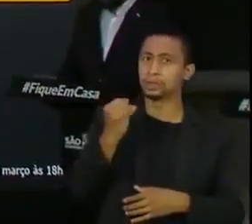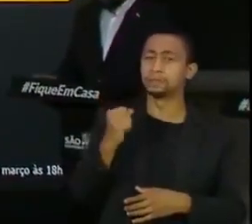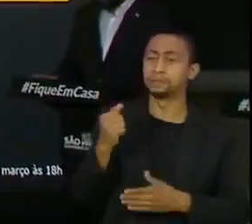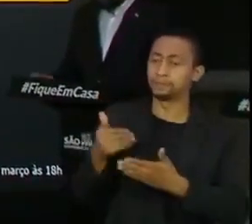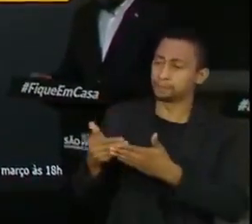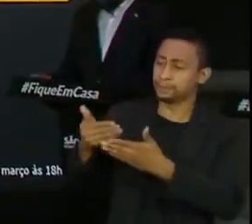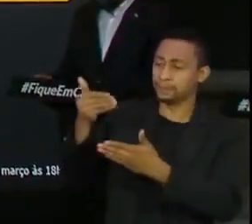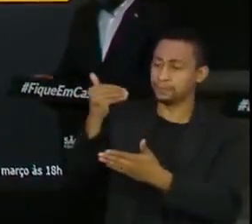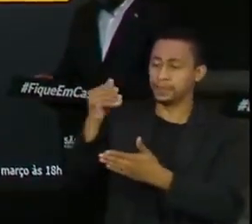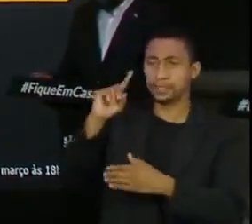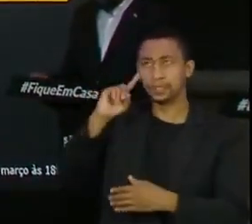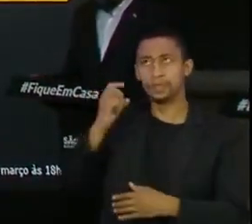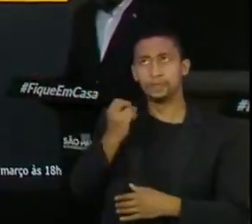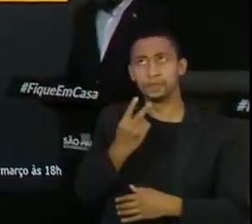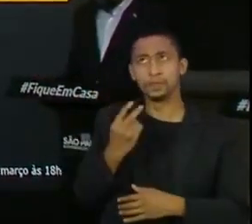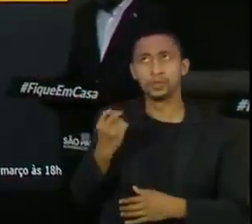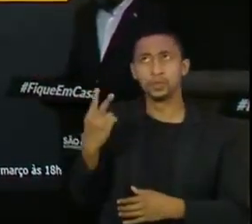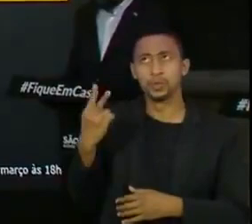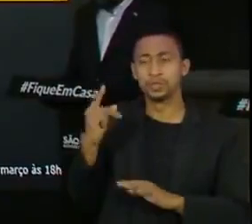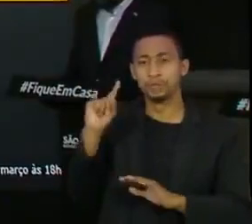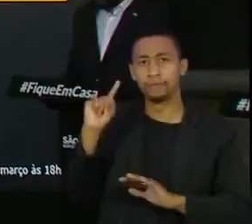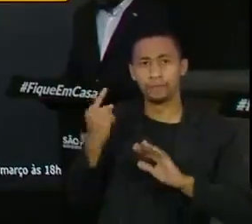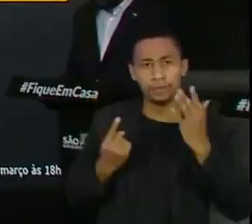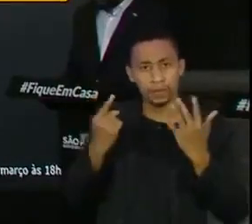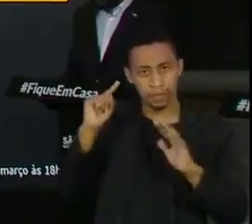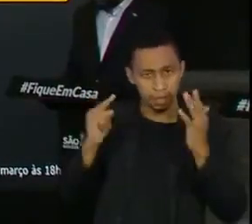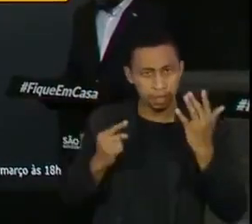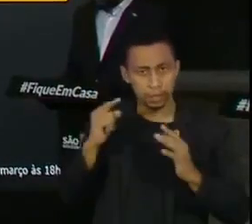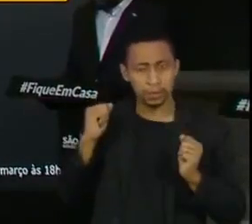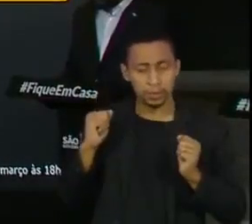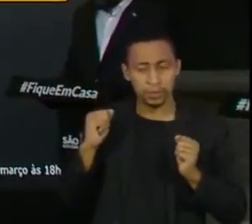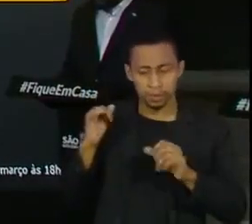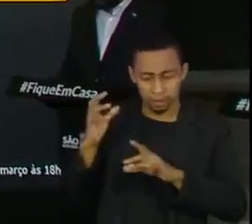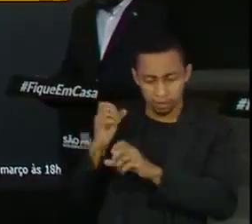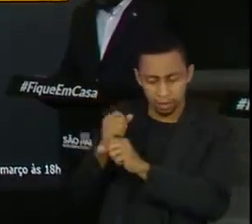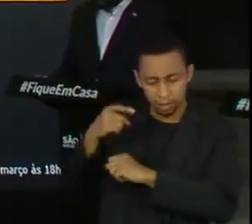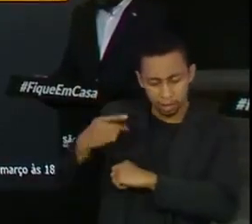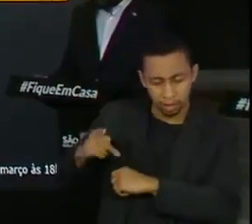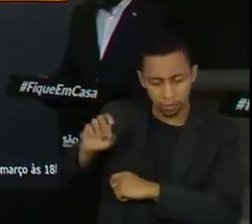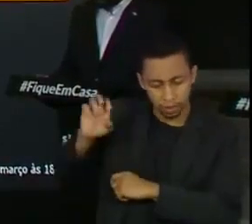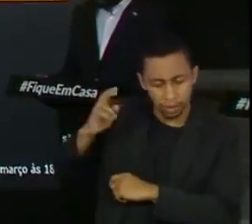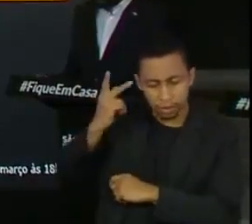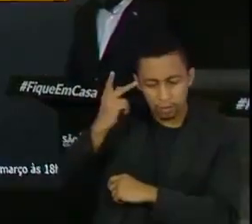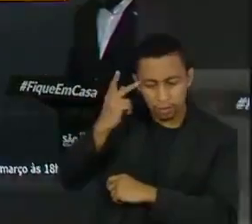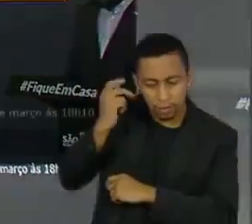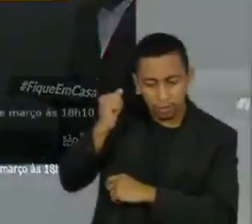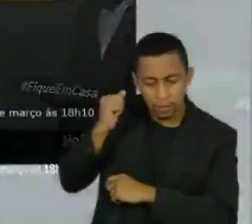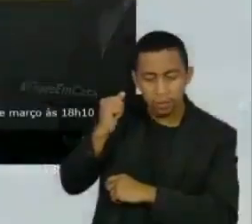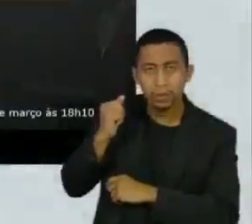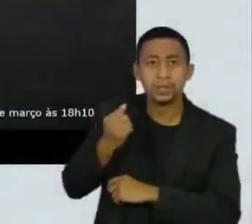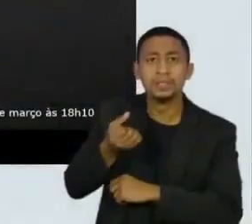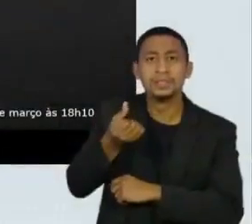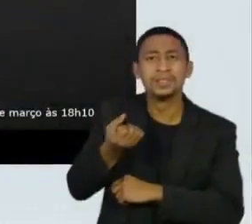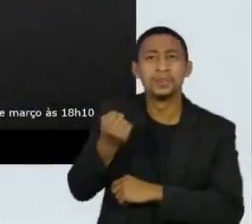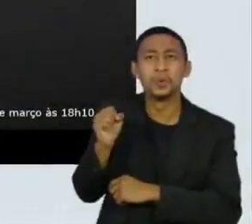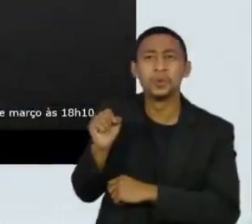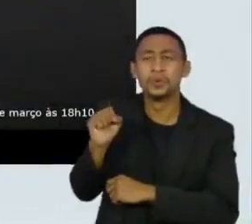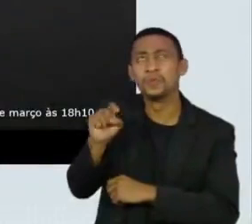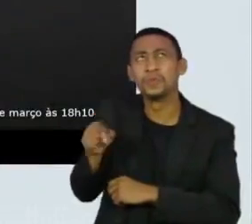22 de fevereiro nós tínhamos na Grande São Paulo 68